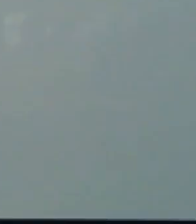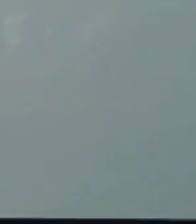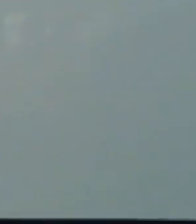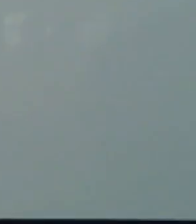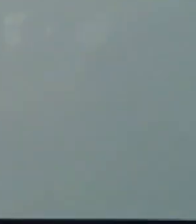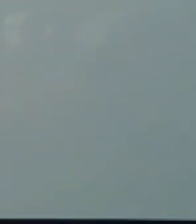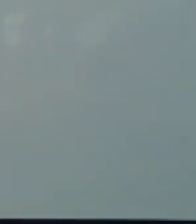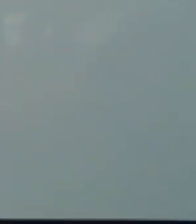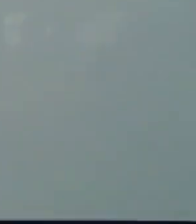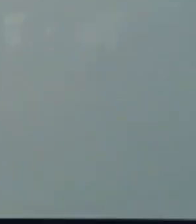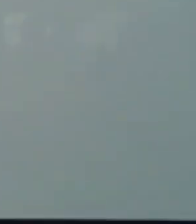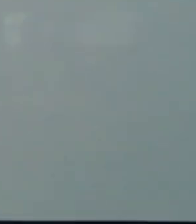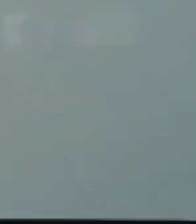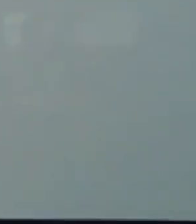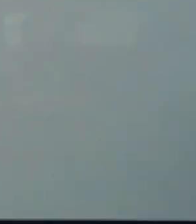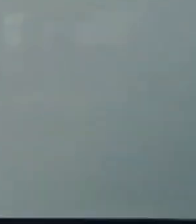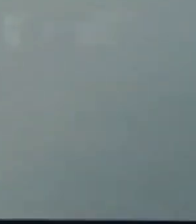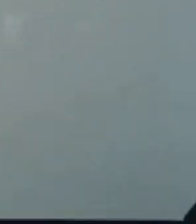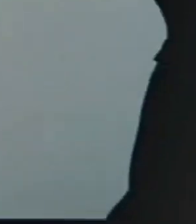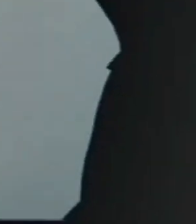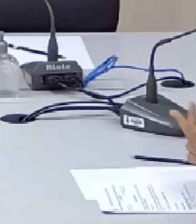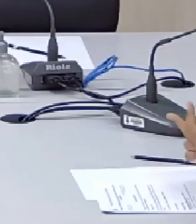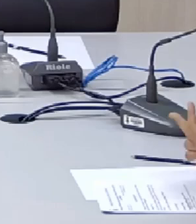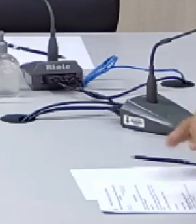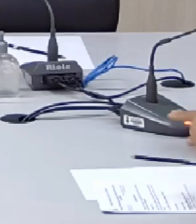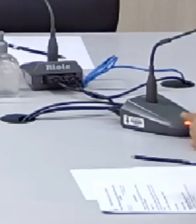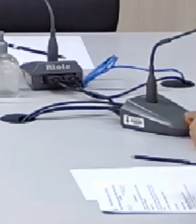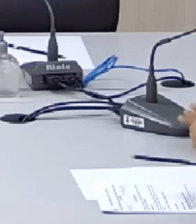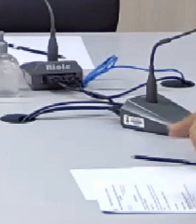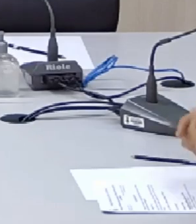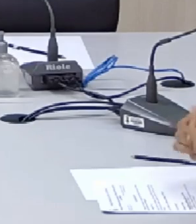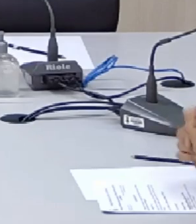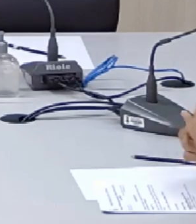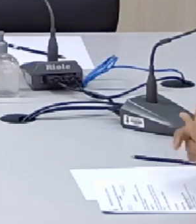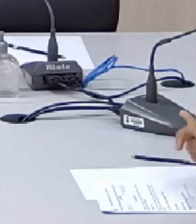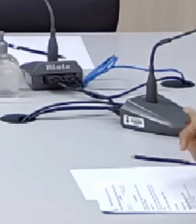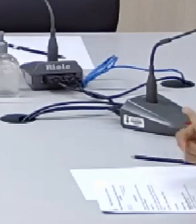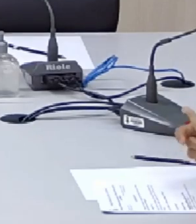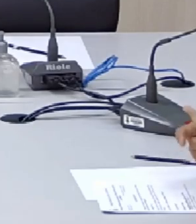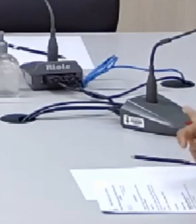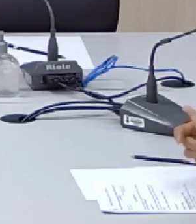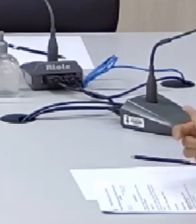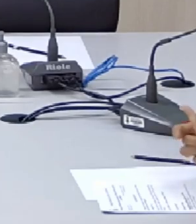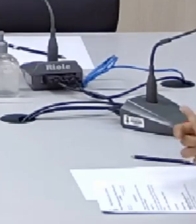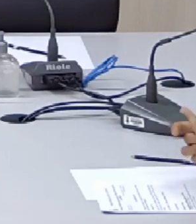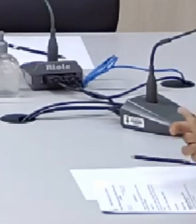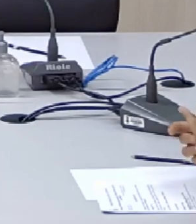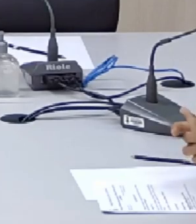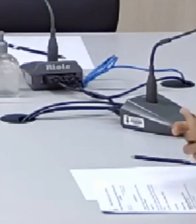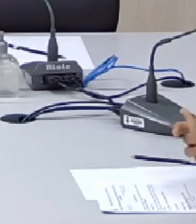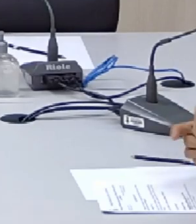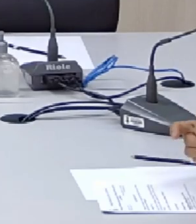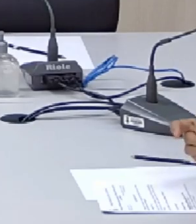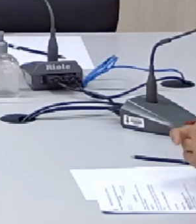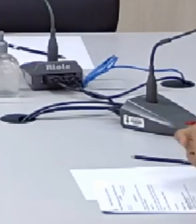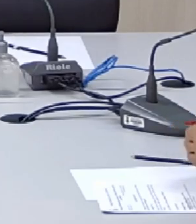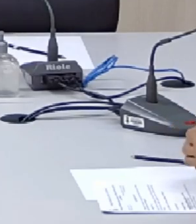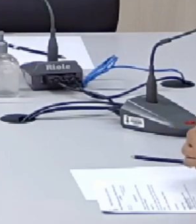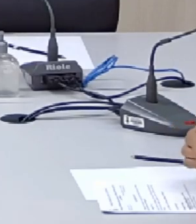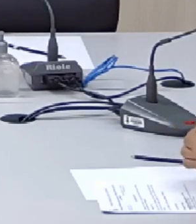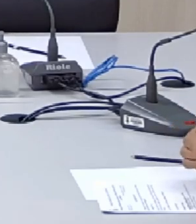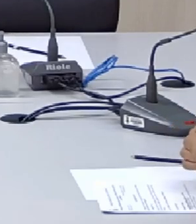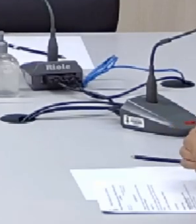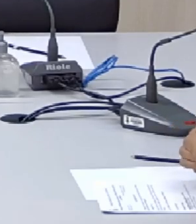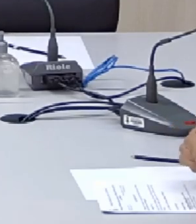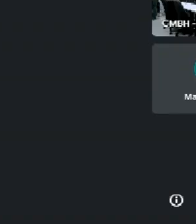Presente Vereador Gilson Guimarães Presente Vereadora Isa Presente Vereador